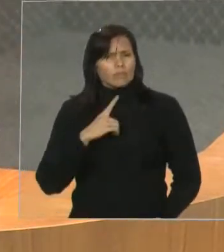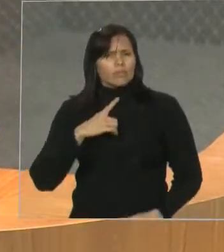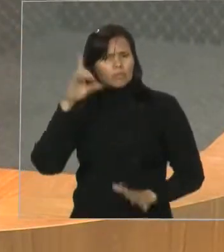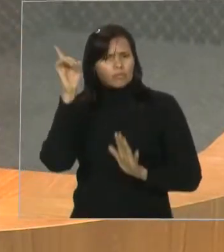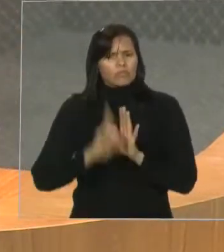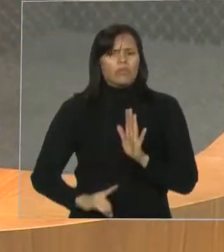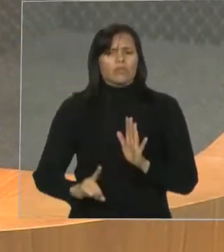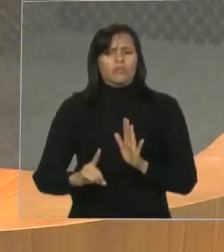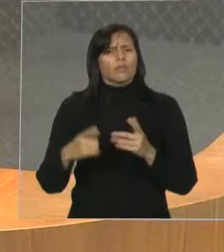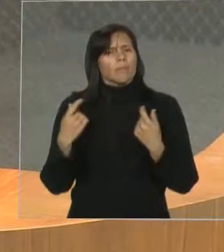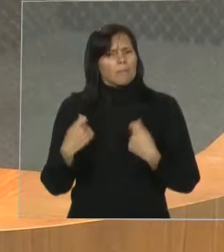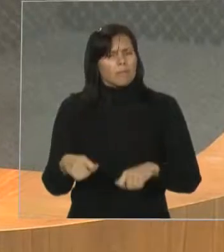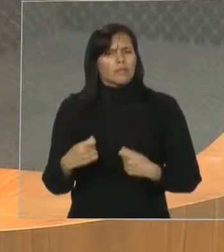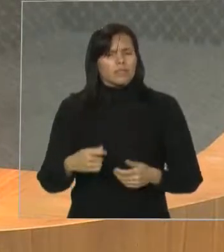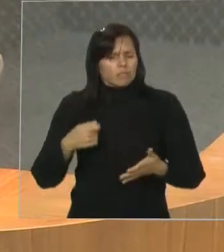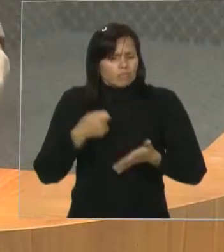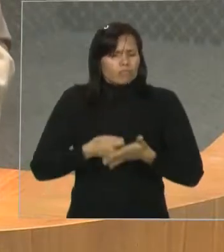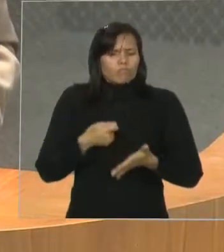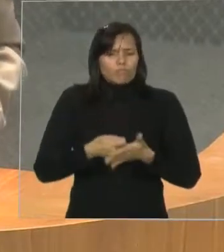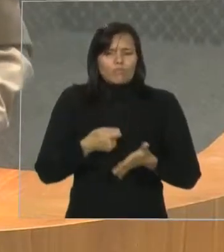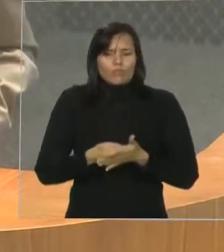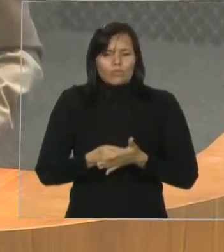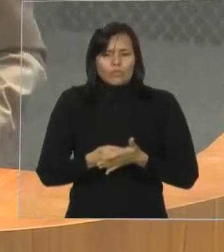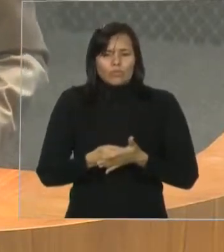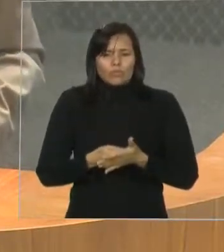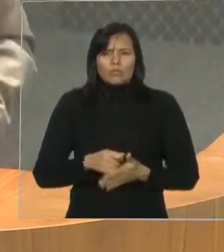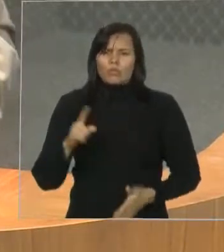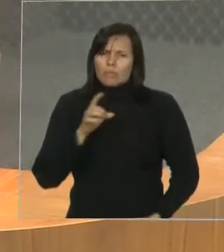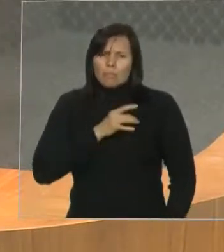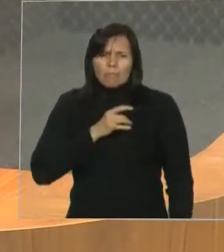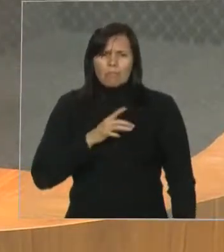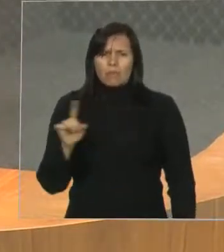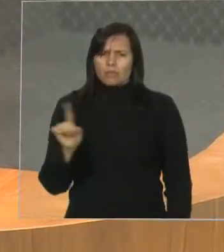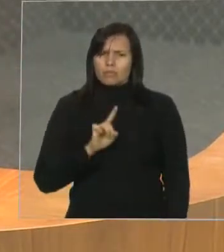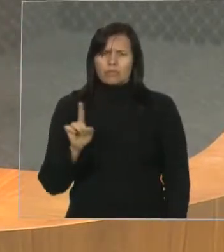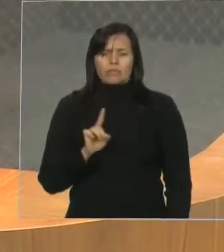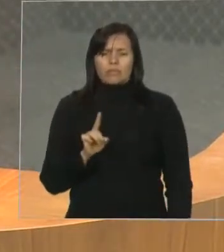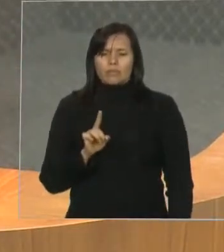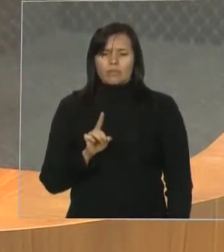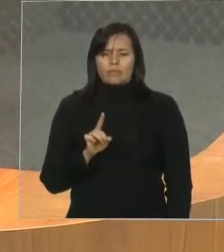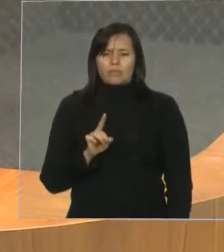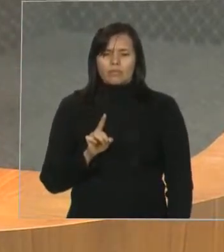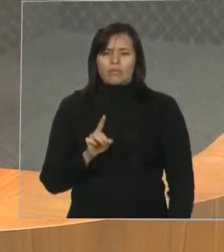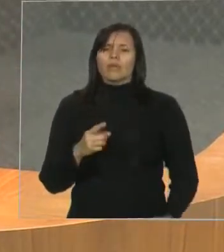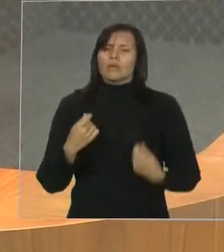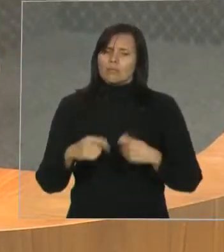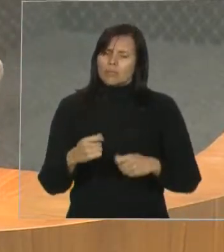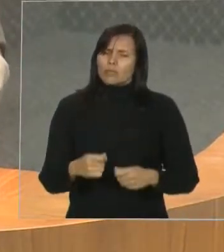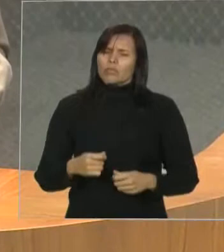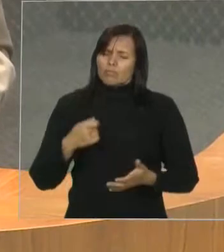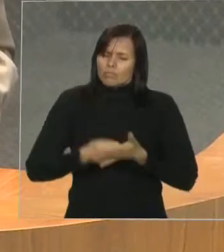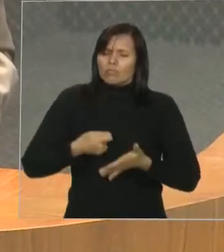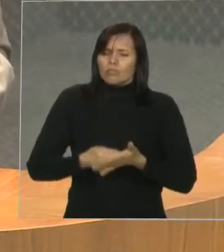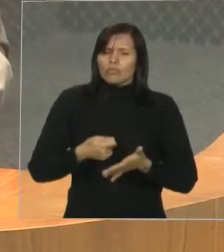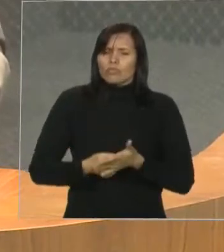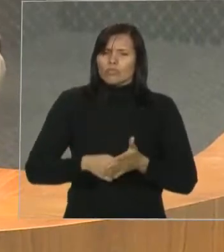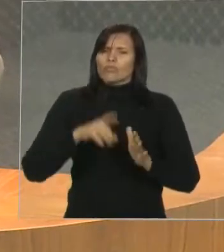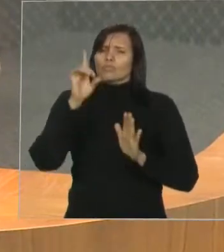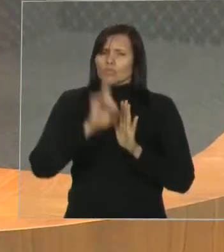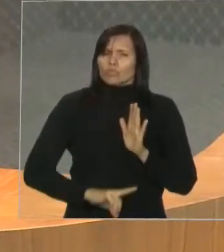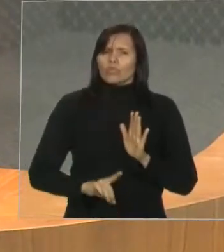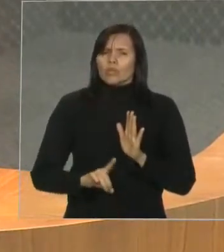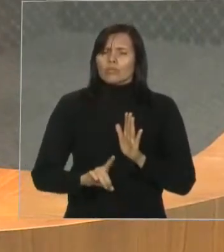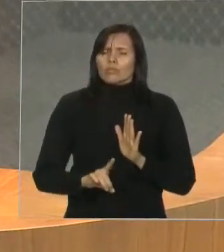deve retroagir em nenhum momento na garantia dos direitos do cidadão. O Estado deve exigir